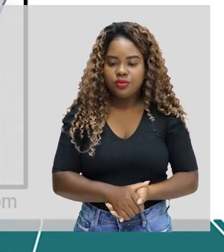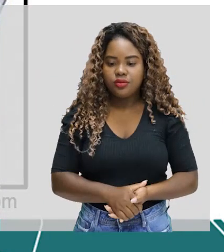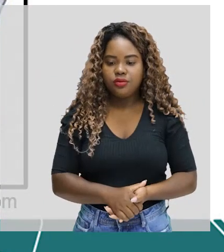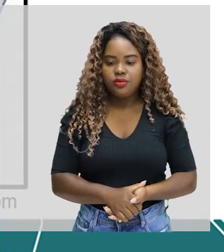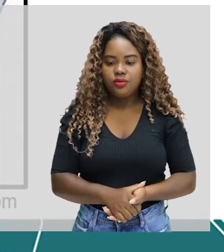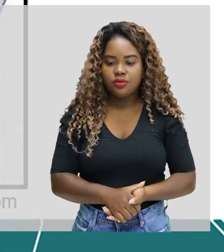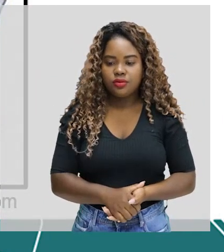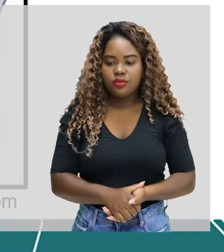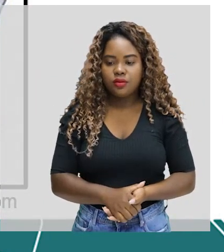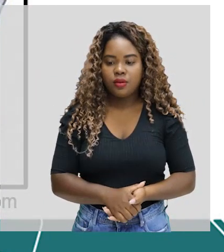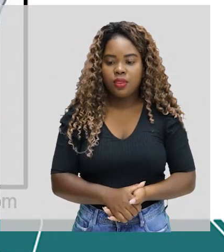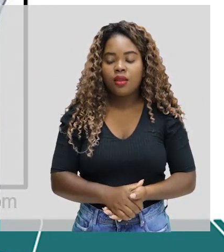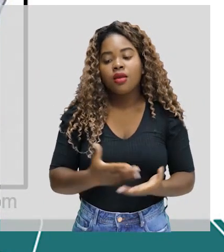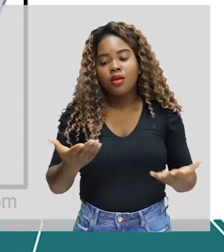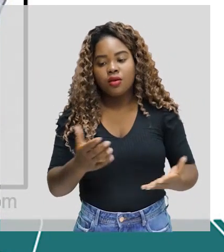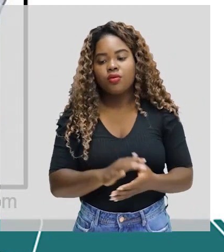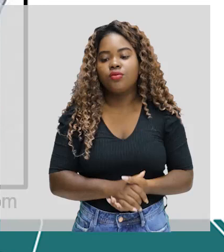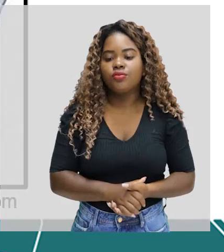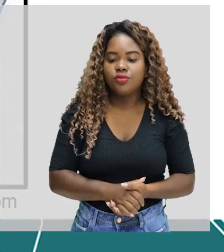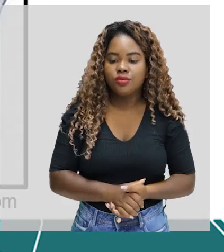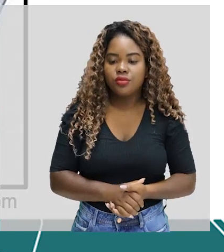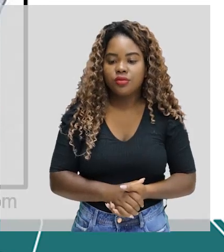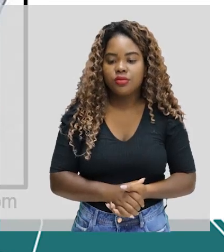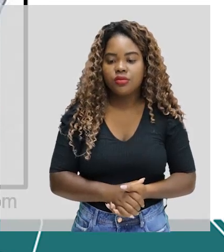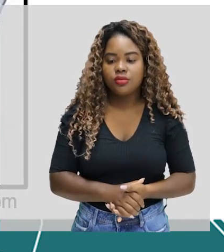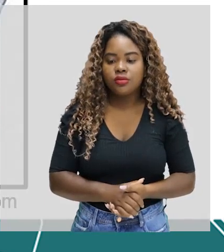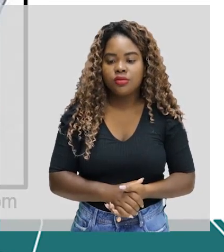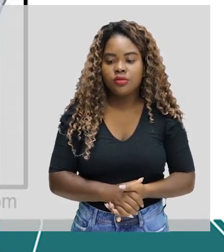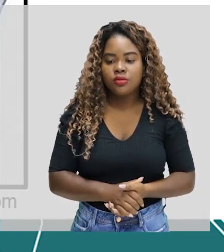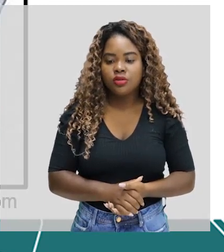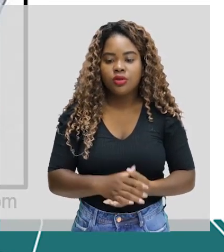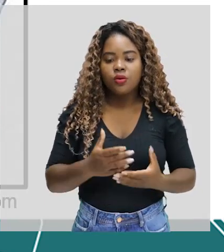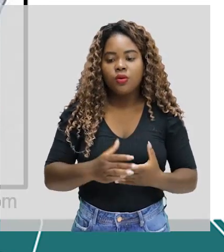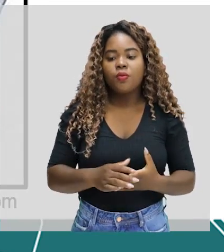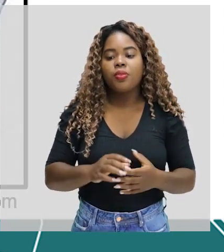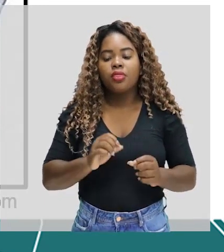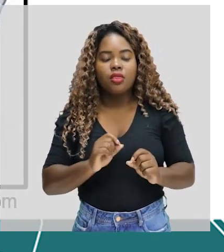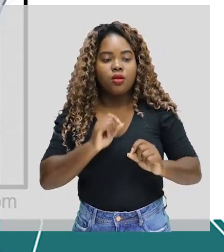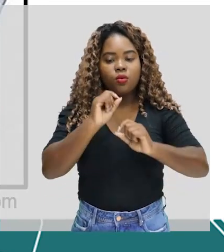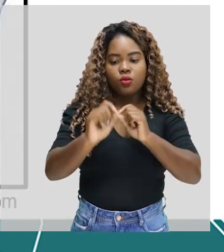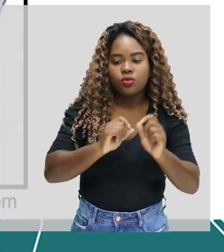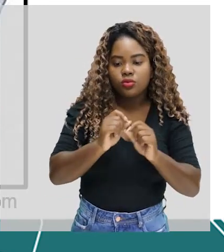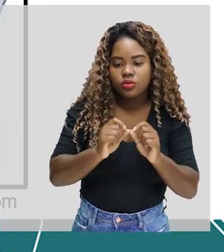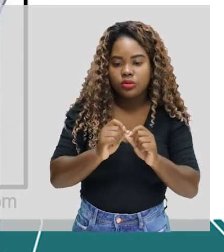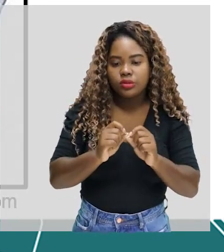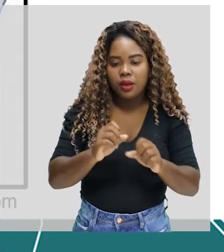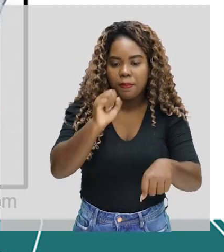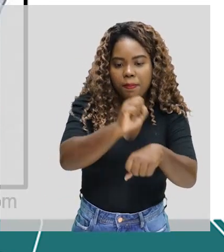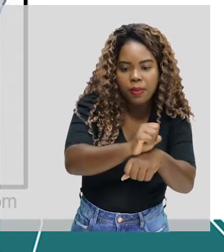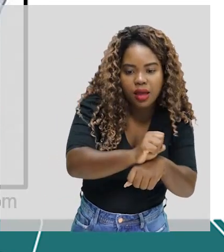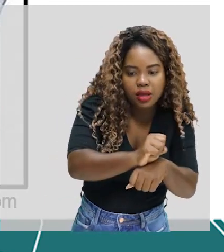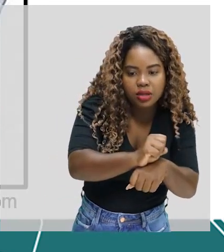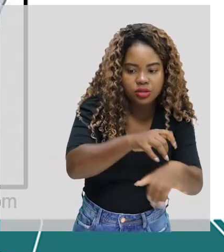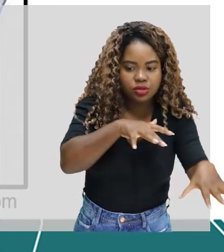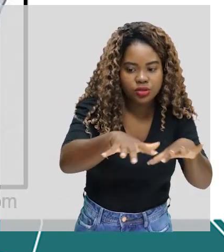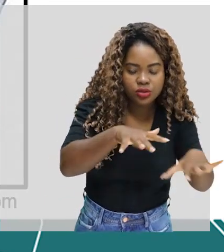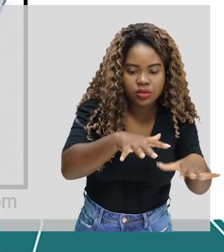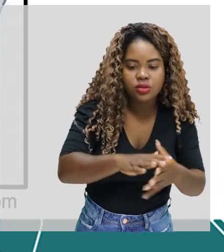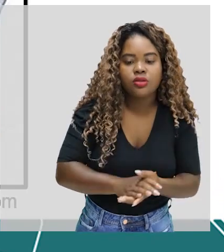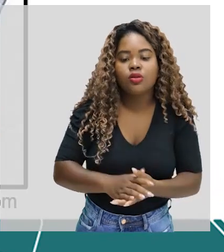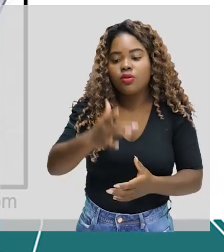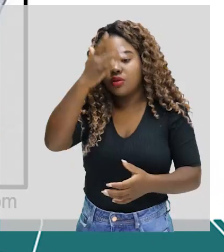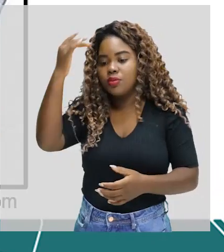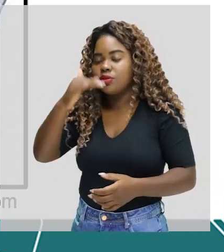é que o indivíduo deixa de gastar caloria? Apenas quando esse indivíduo morre. O indivíduo morreu, as suas funções vitais